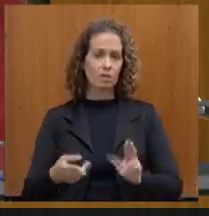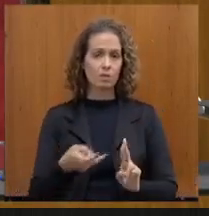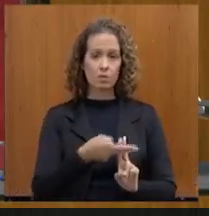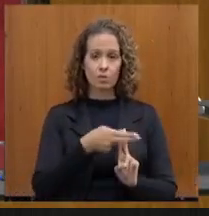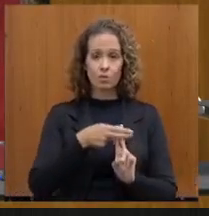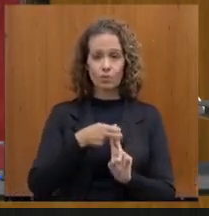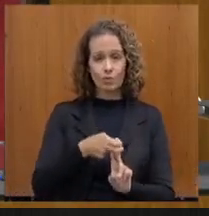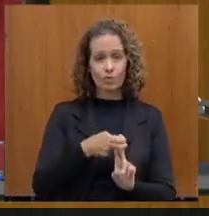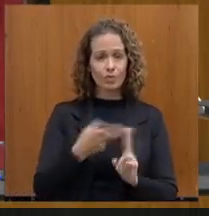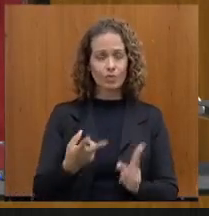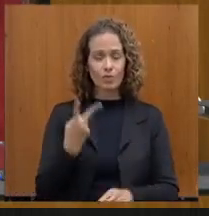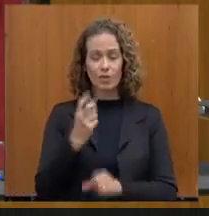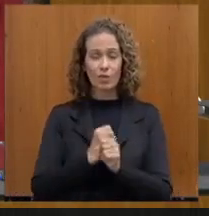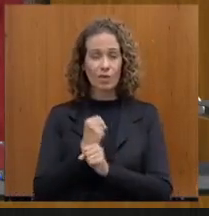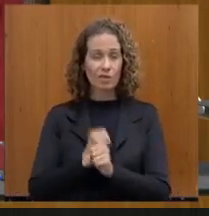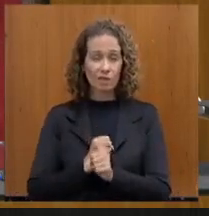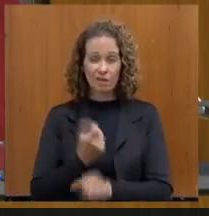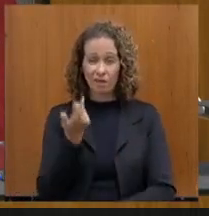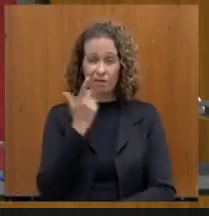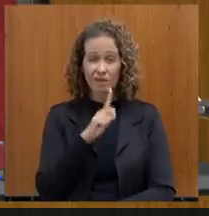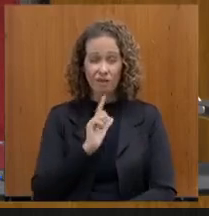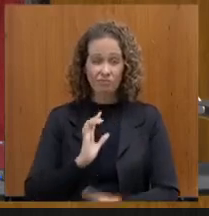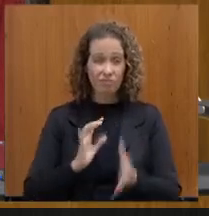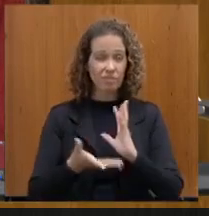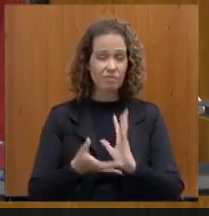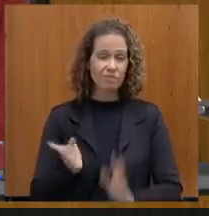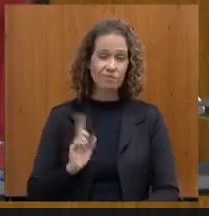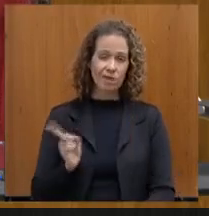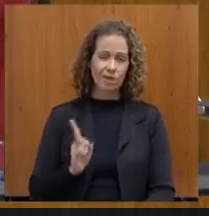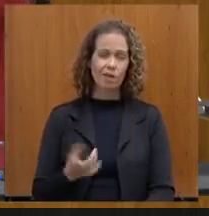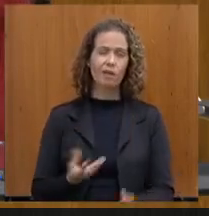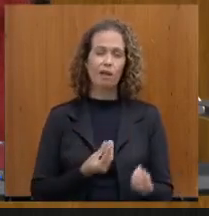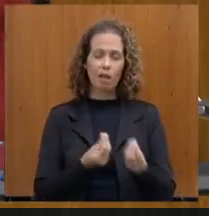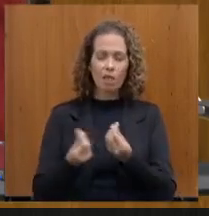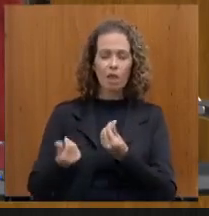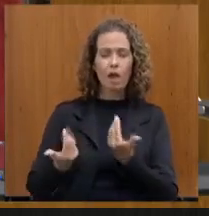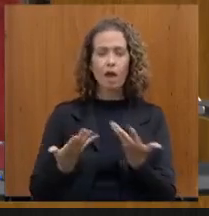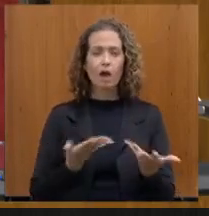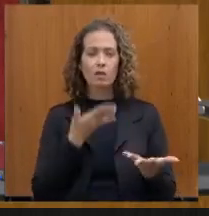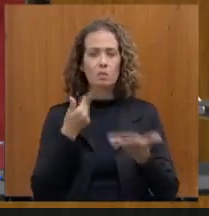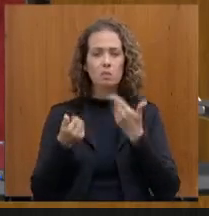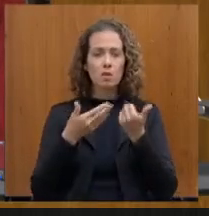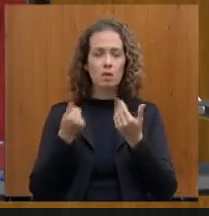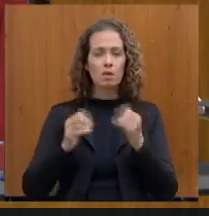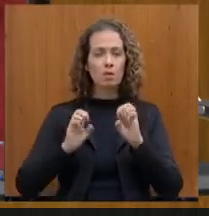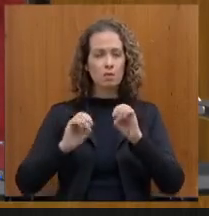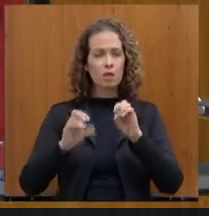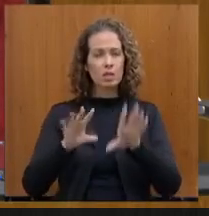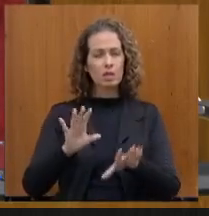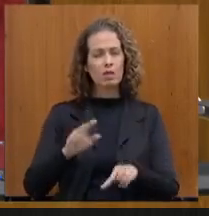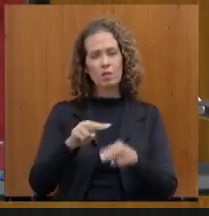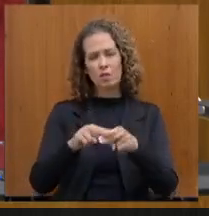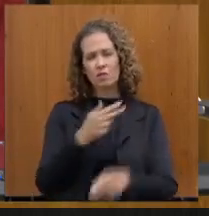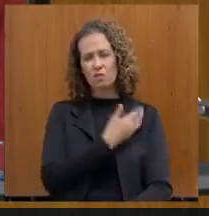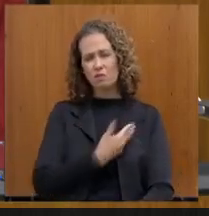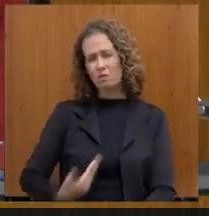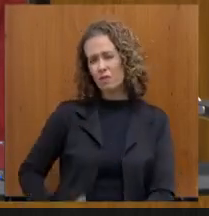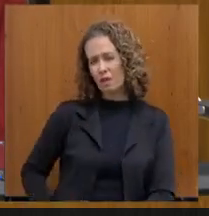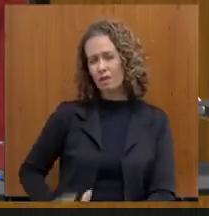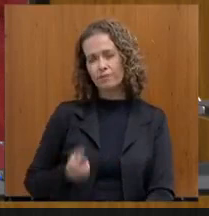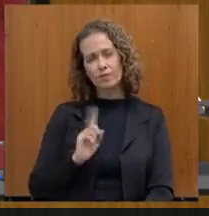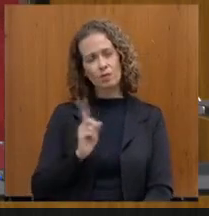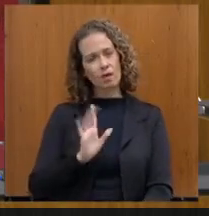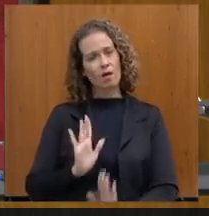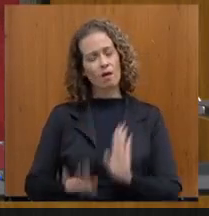não constrói em dois anos. A qualidade da educação não é mérito de um governo. É um mérito de um processo ou demérito. Os